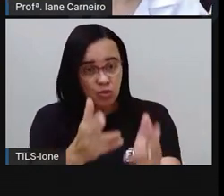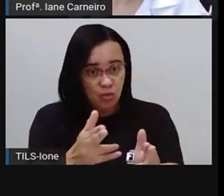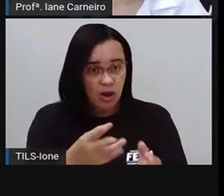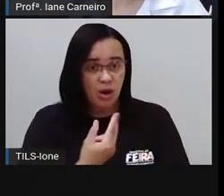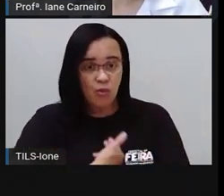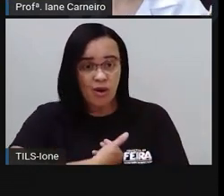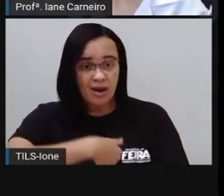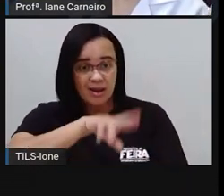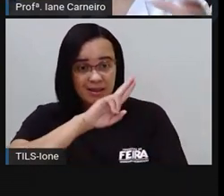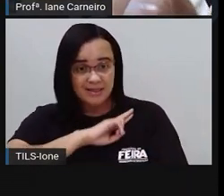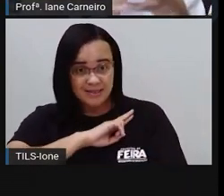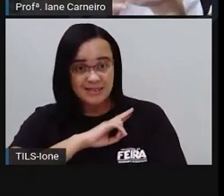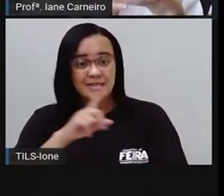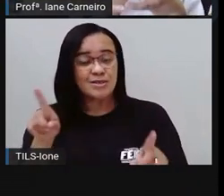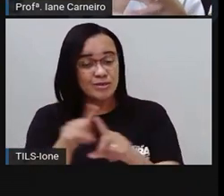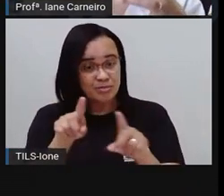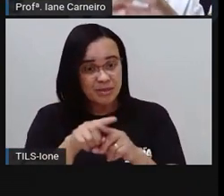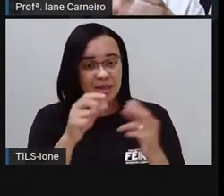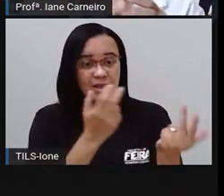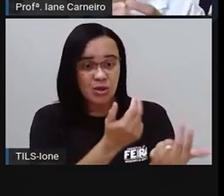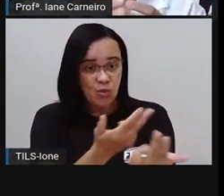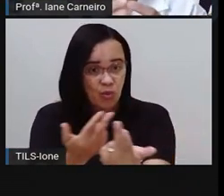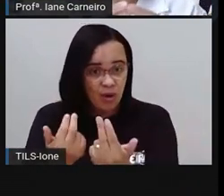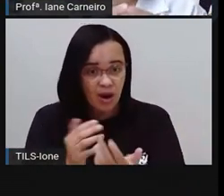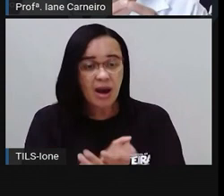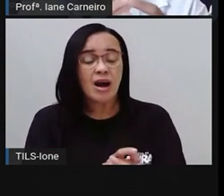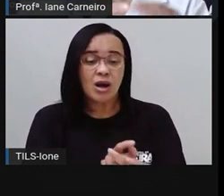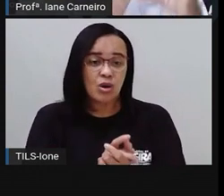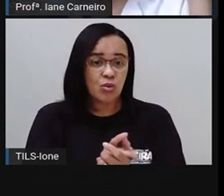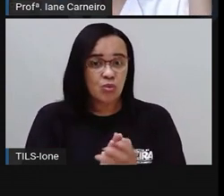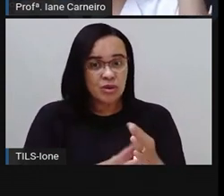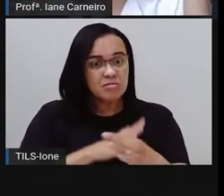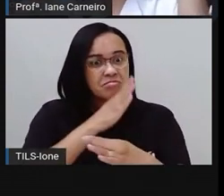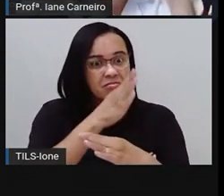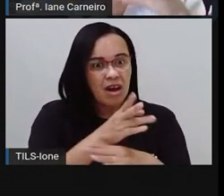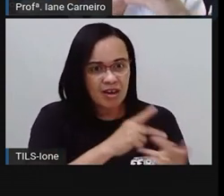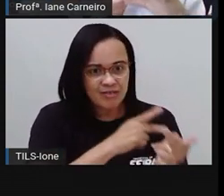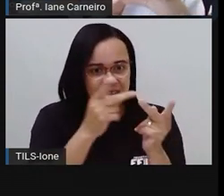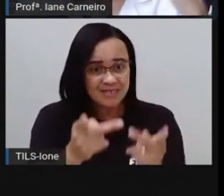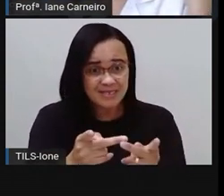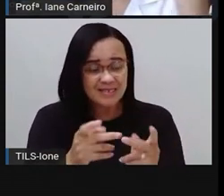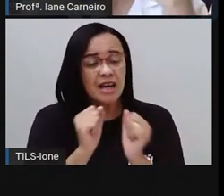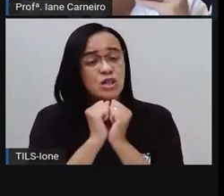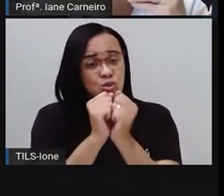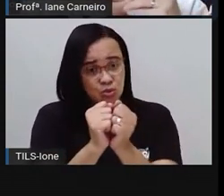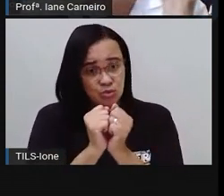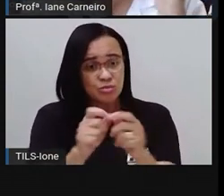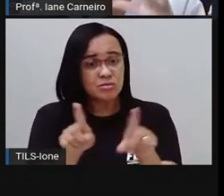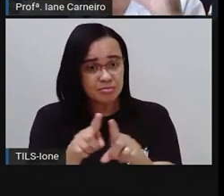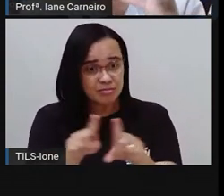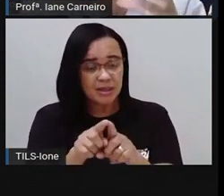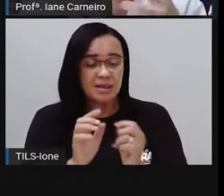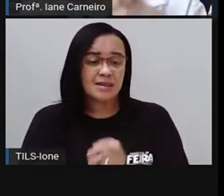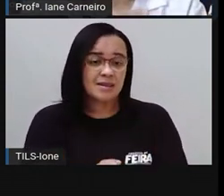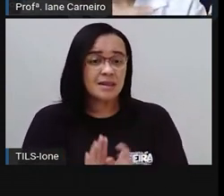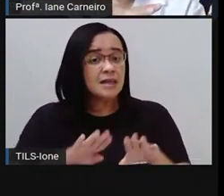lugar. Então, a família é um núcleo, né? O que é um núcleo, pró? É como se fosse um grupo, né? Que você faz parte desde que você nasce.